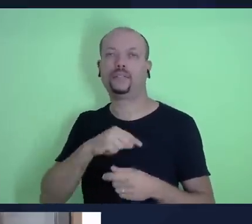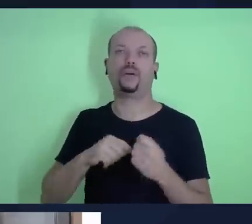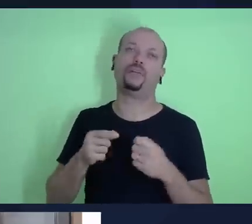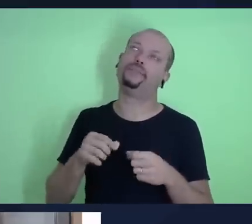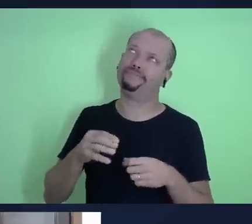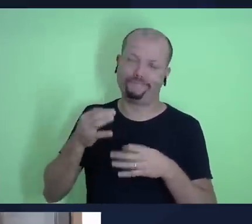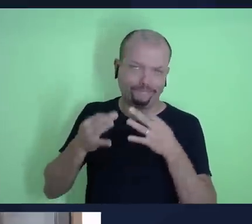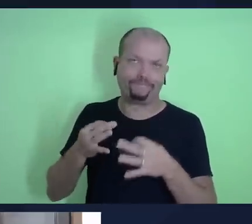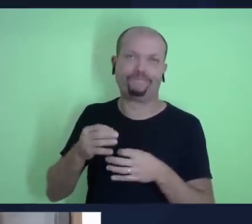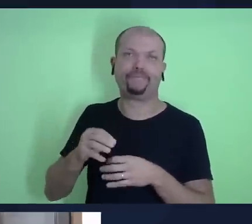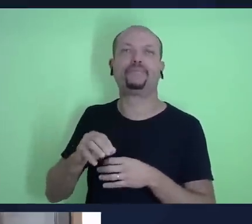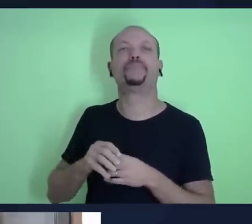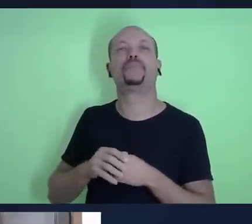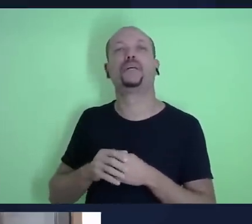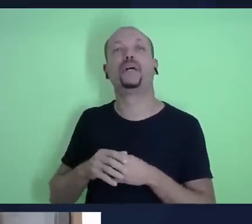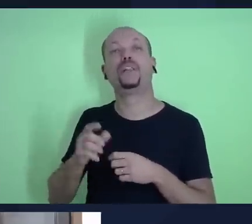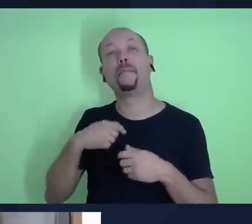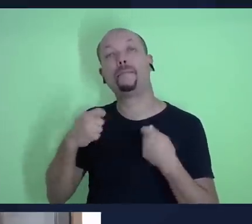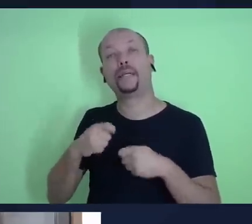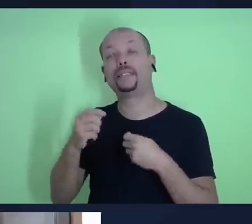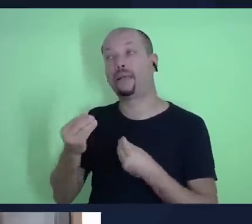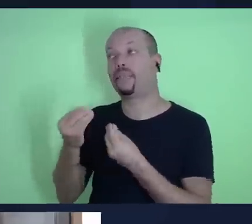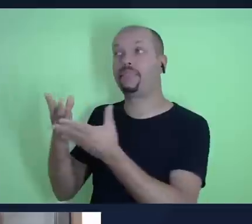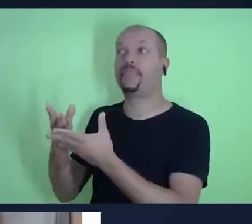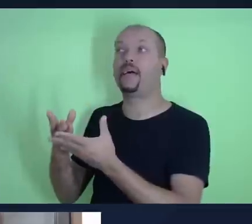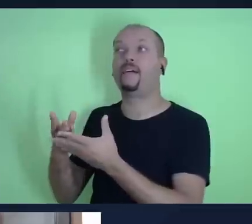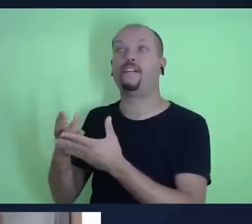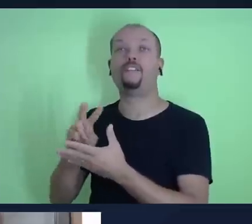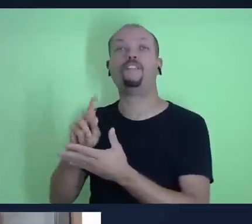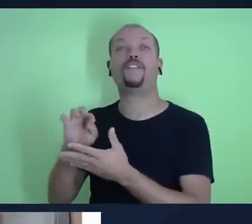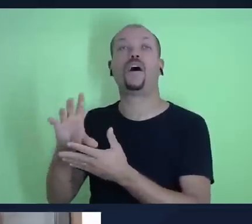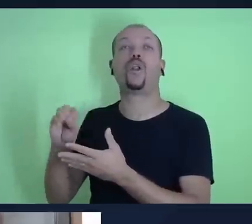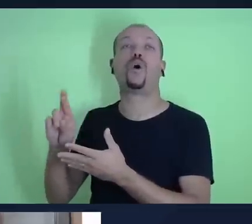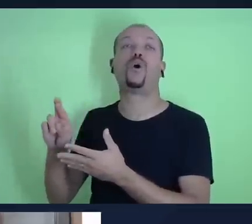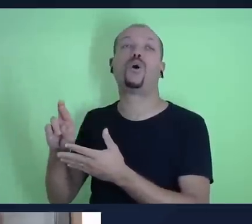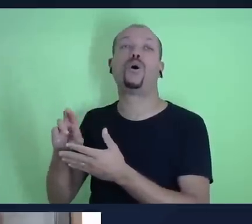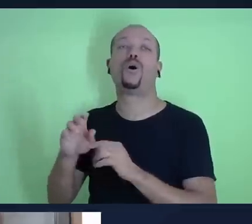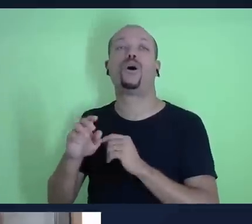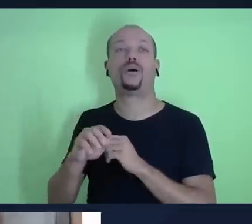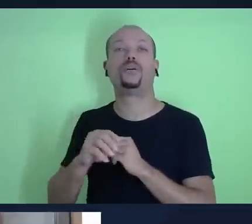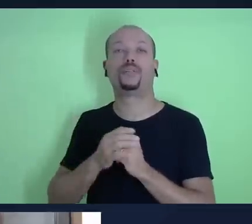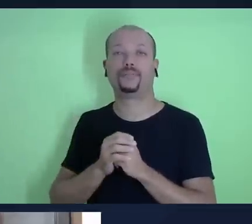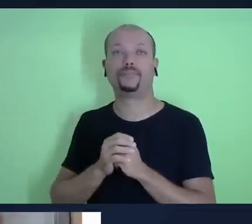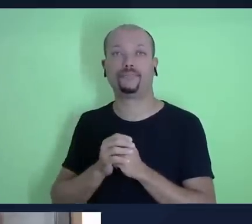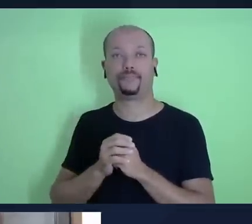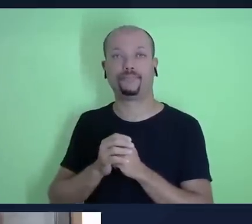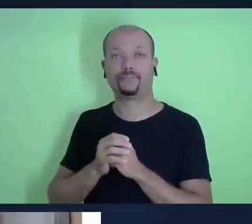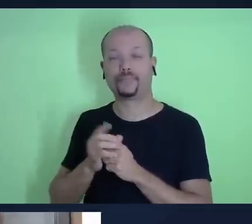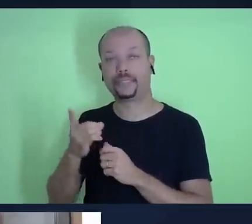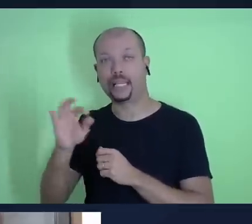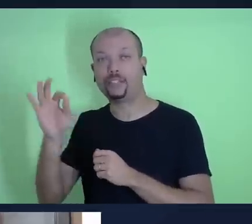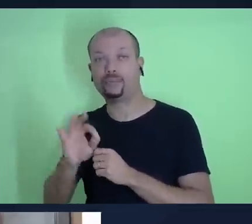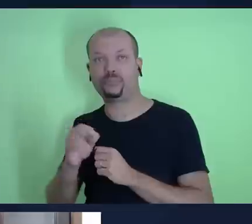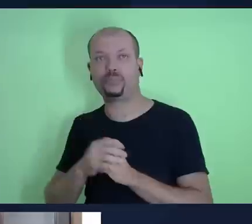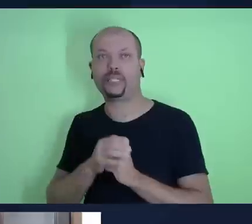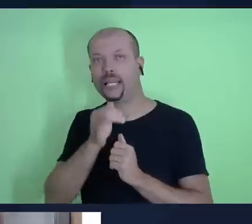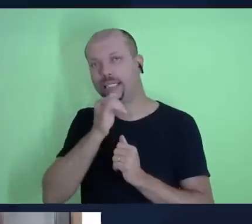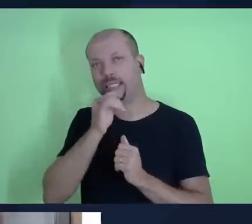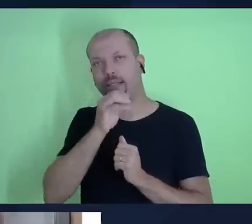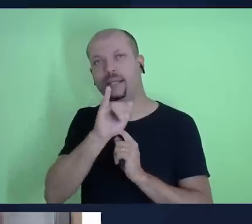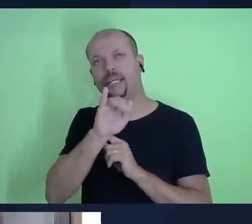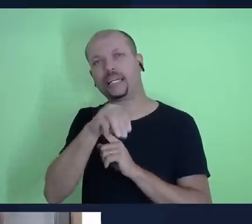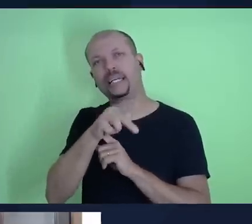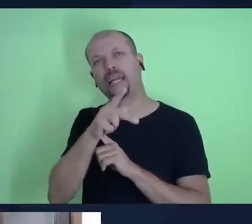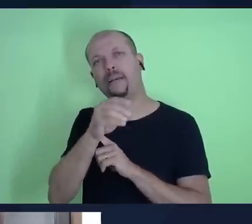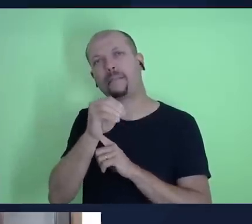dizime esse valor bruto porque a gente recebe de volta do estado ok uma exceção seria o imposto de